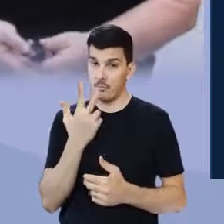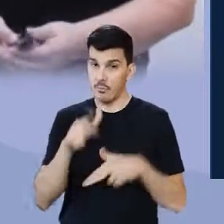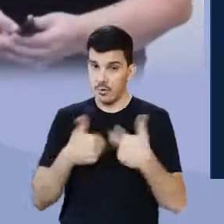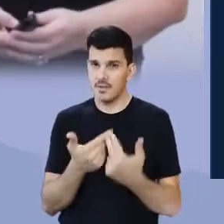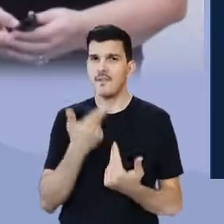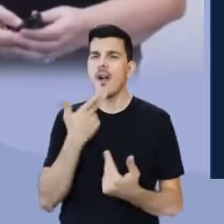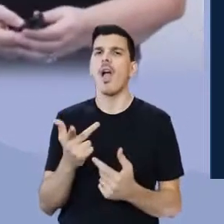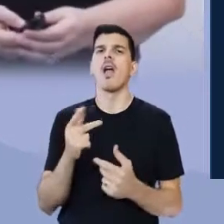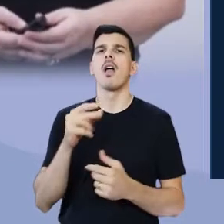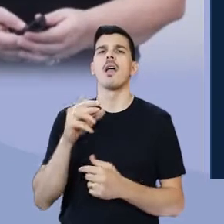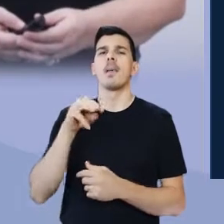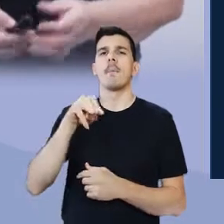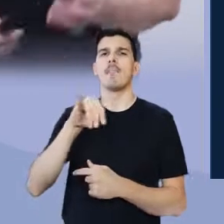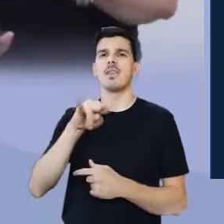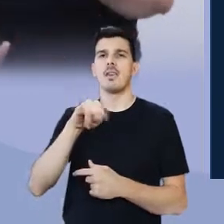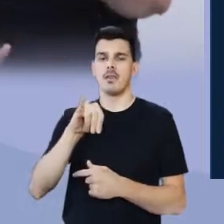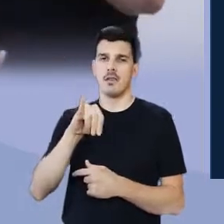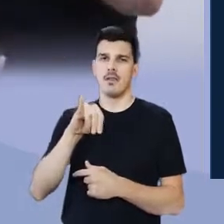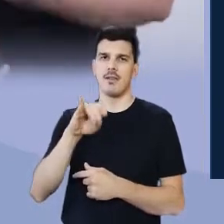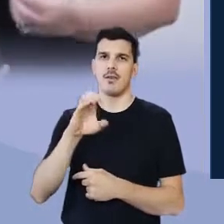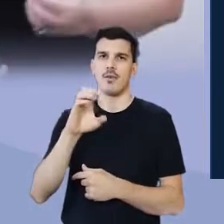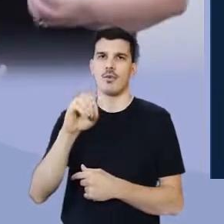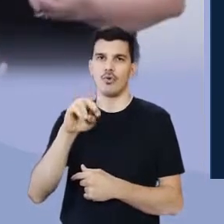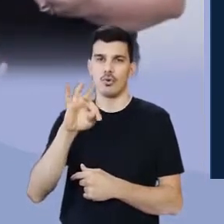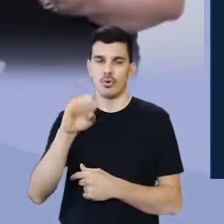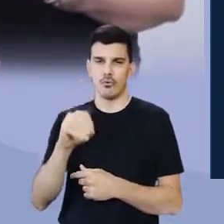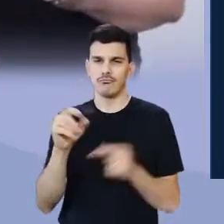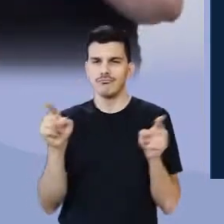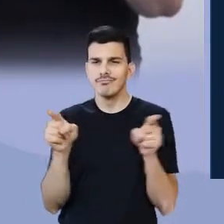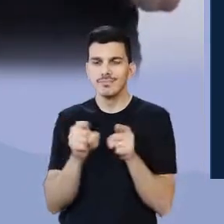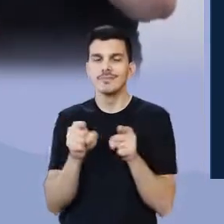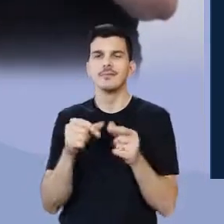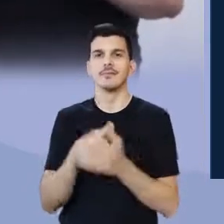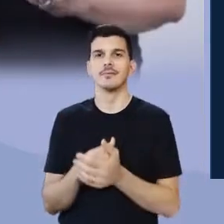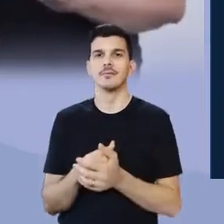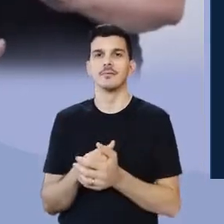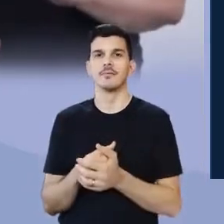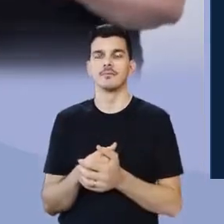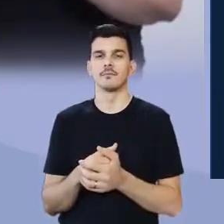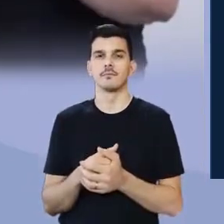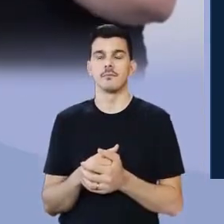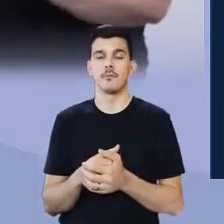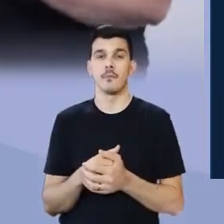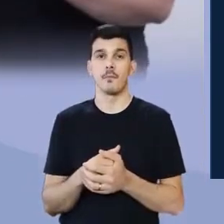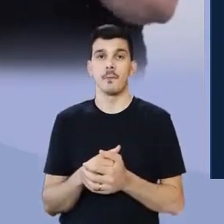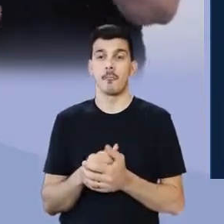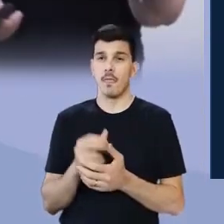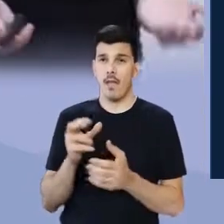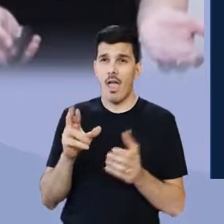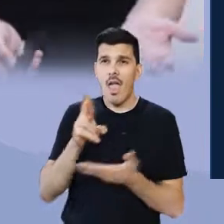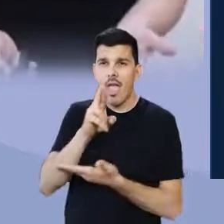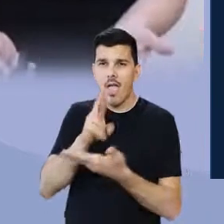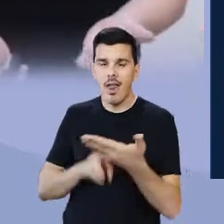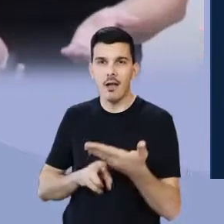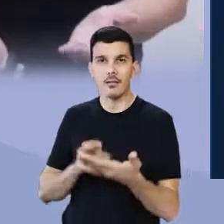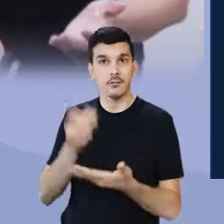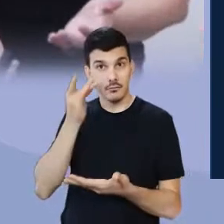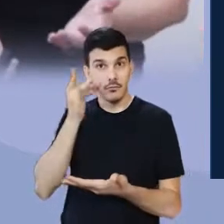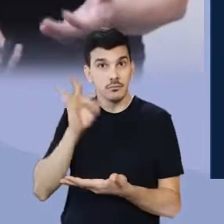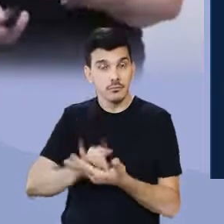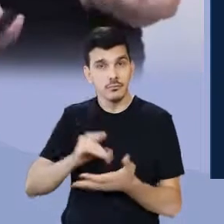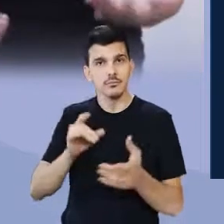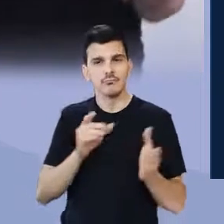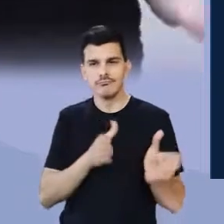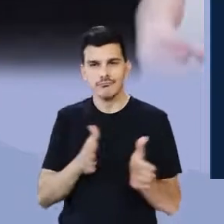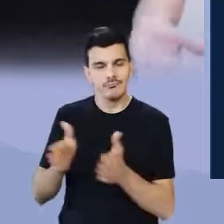minicontos, minicrônicas. Se forem crônicas, ou seja, relatos cotidianos,